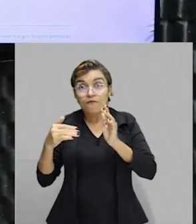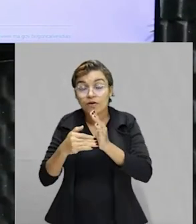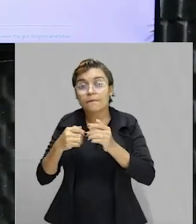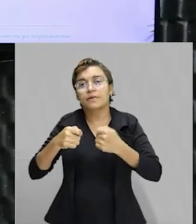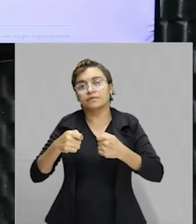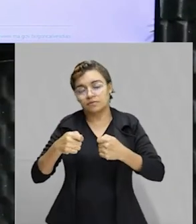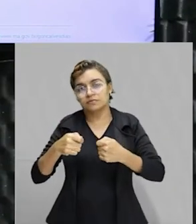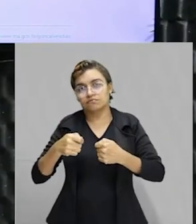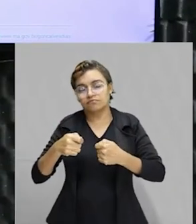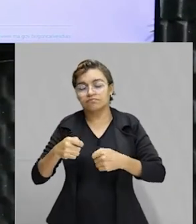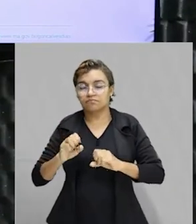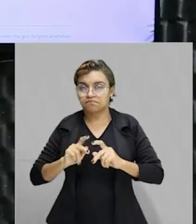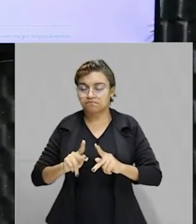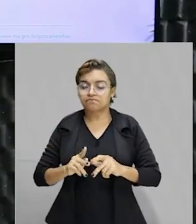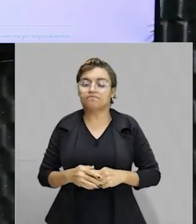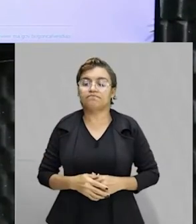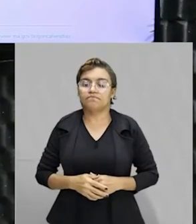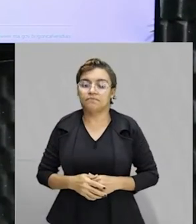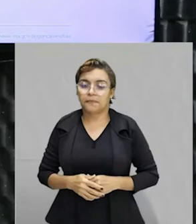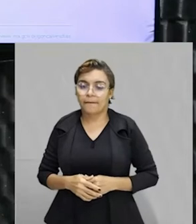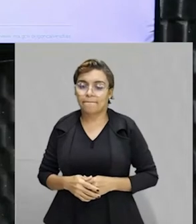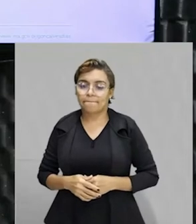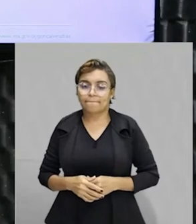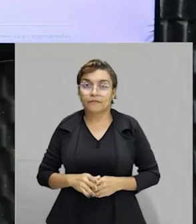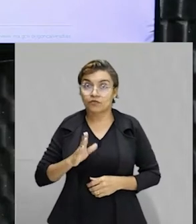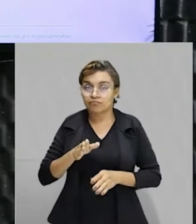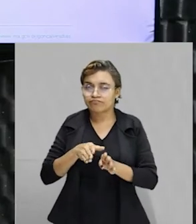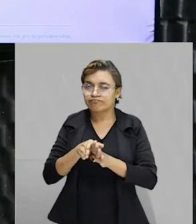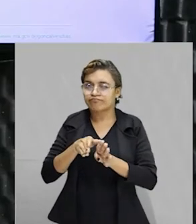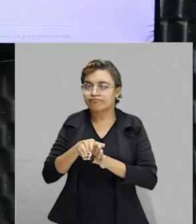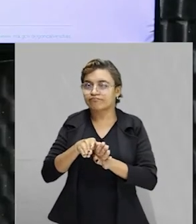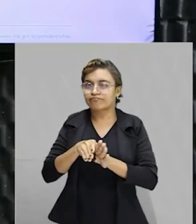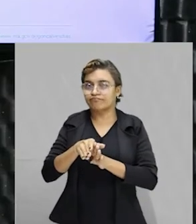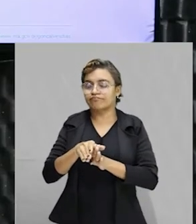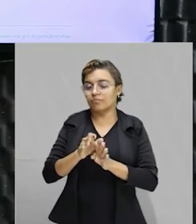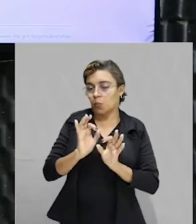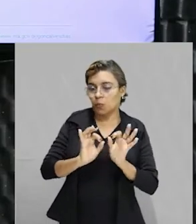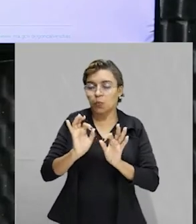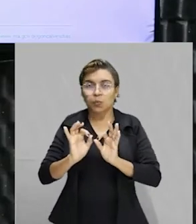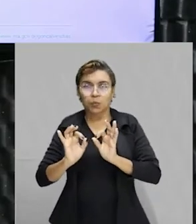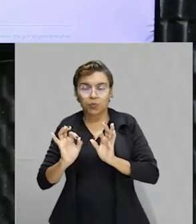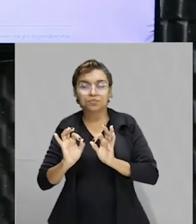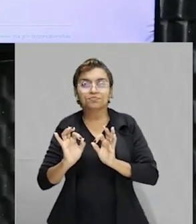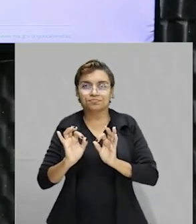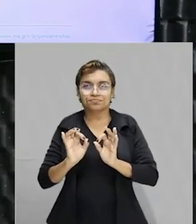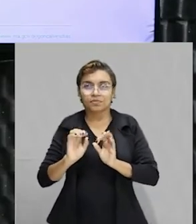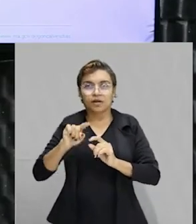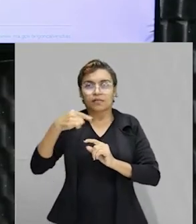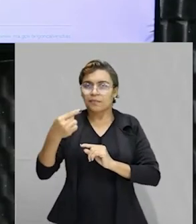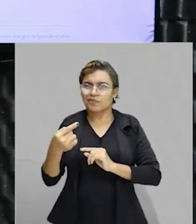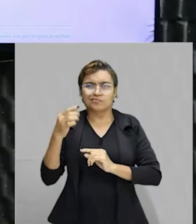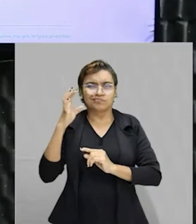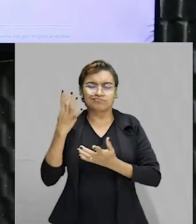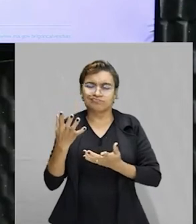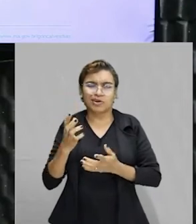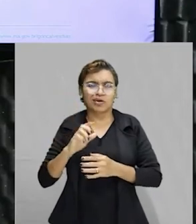tu precisa se fazer, tá? Faz essa multiplicação. Te aconselho já deixar, né, nesse formato já montando tudo bonitinho porque tu não precisa fazer um